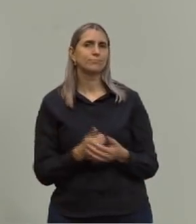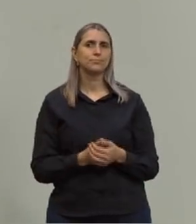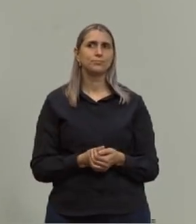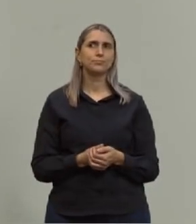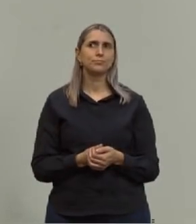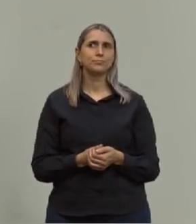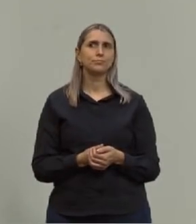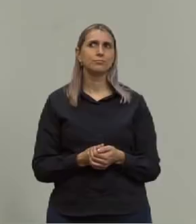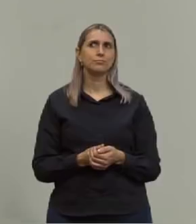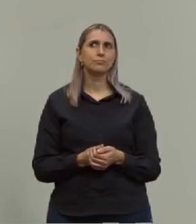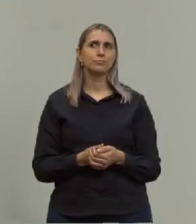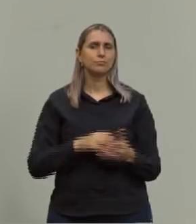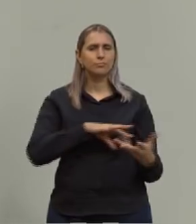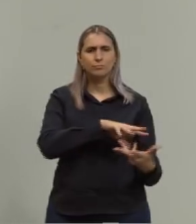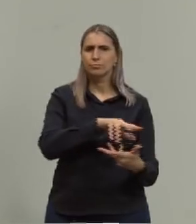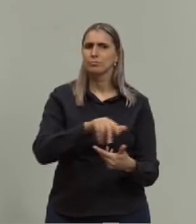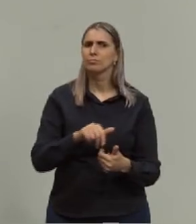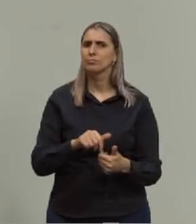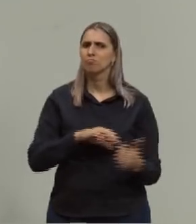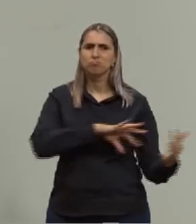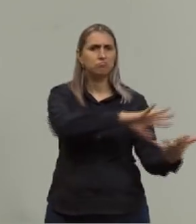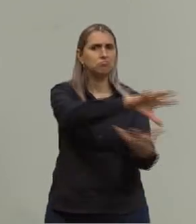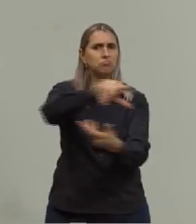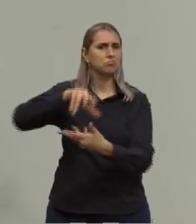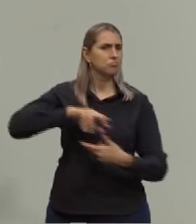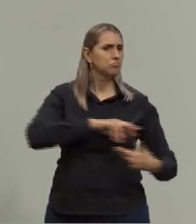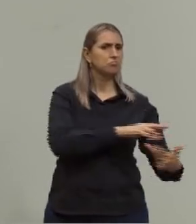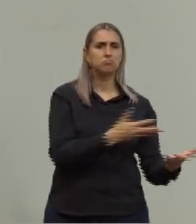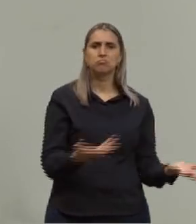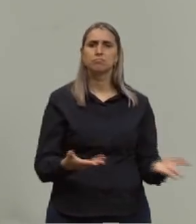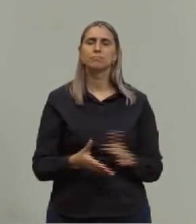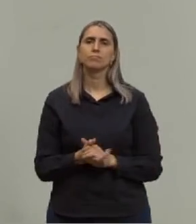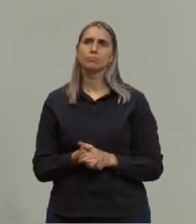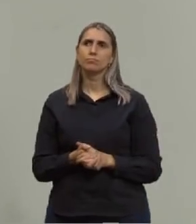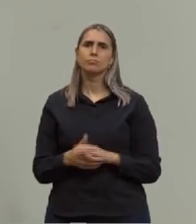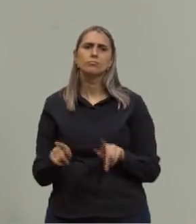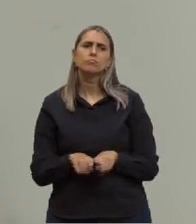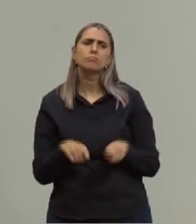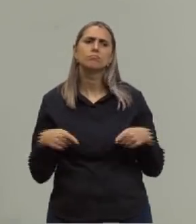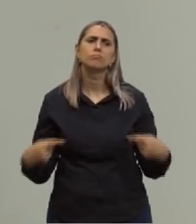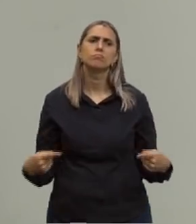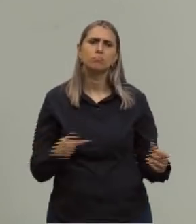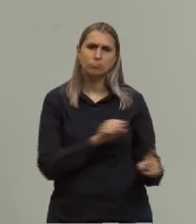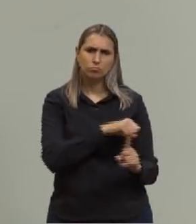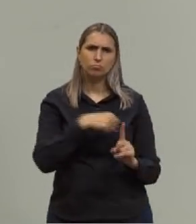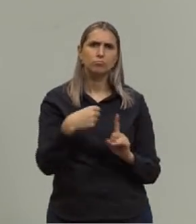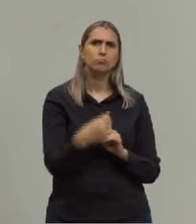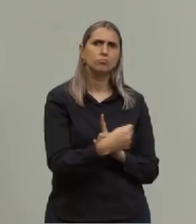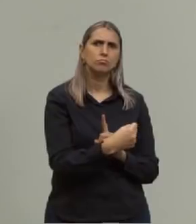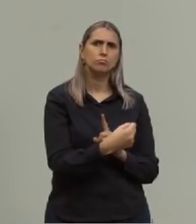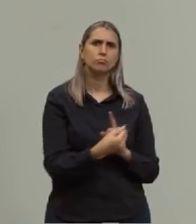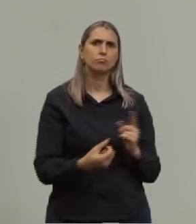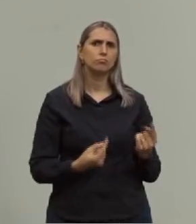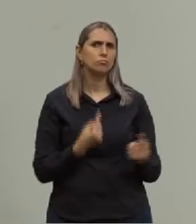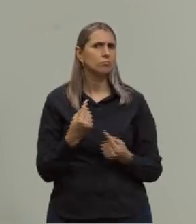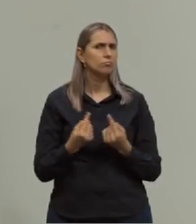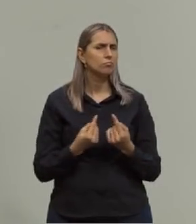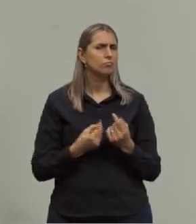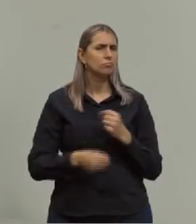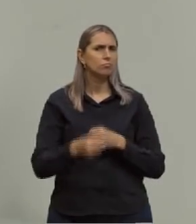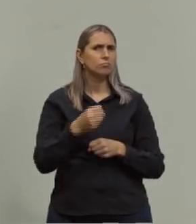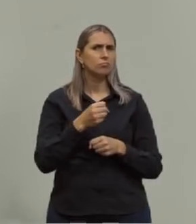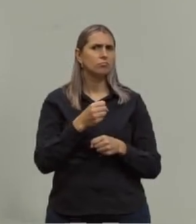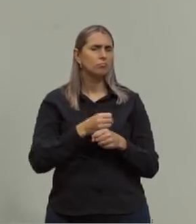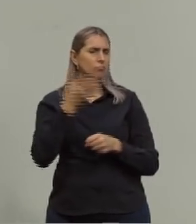surgiu o planeta, surgiu o universo, o planeta Terra, mas na sociedade, de alguns séculos atrás,